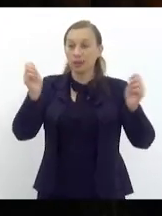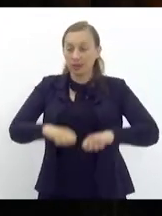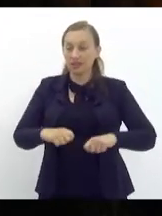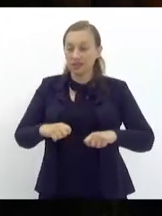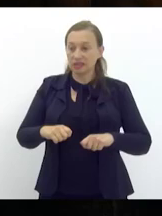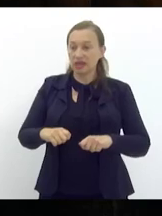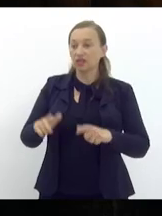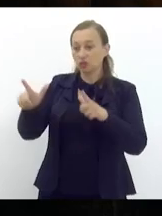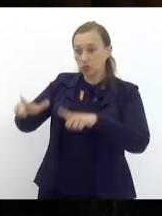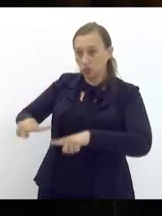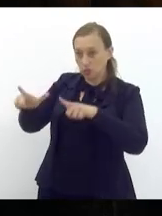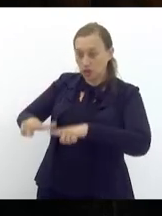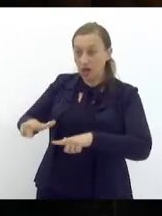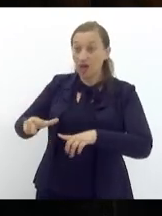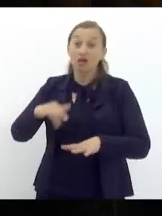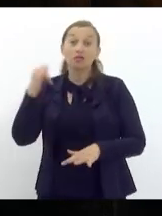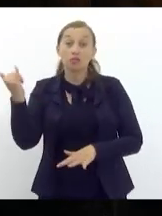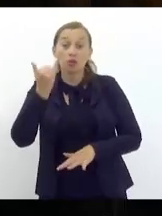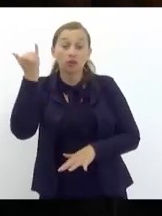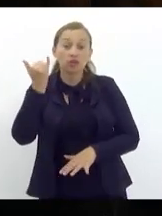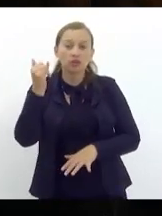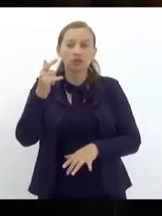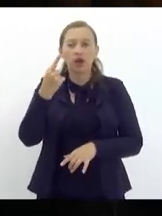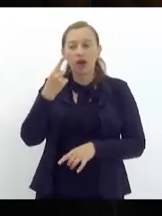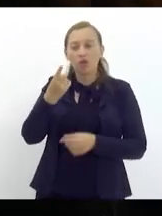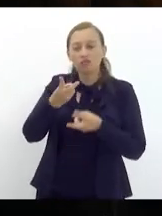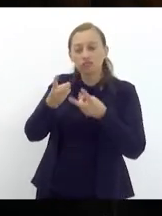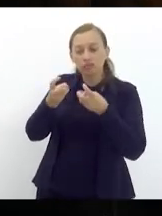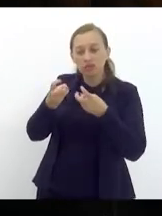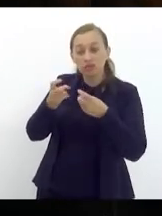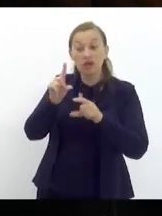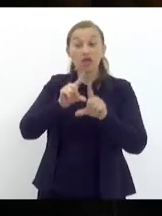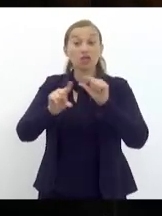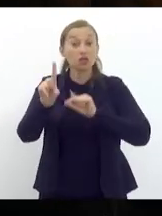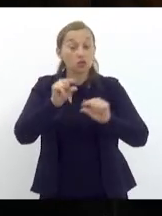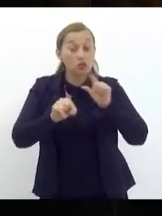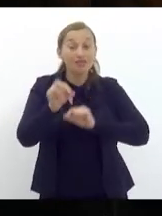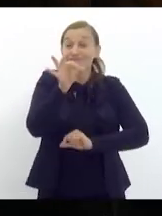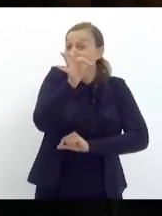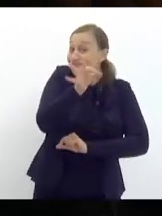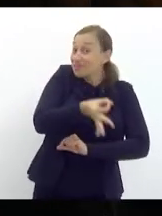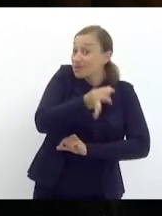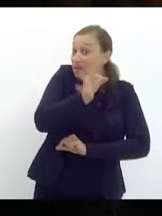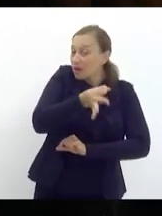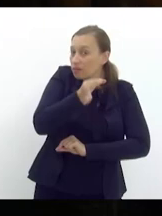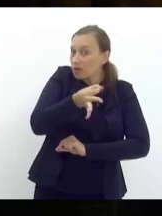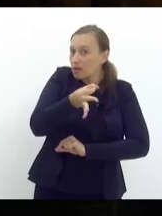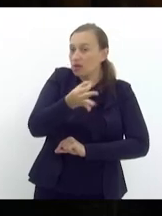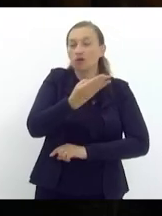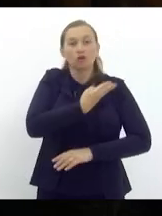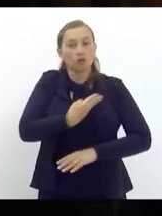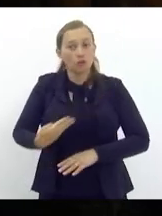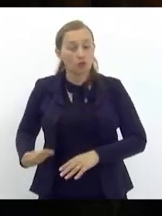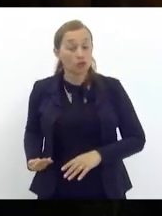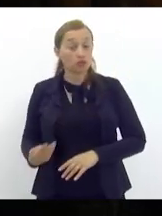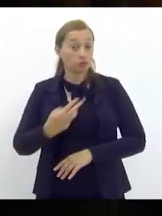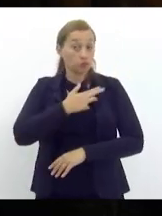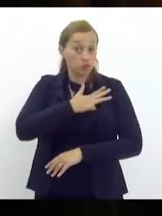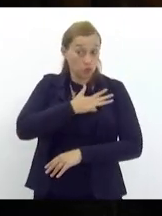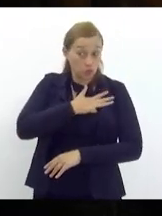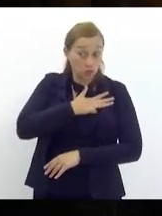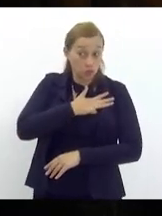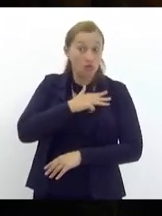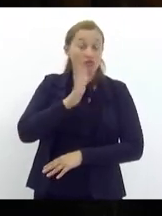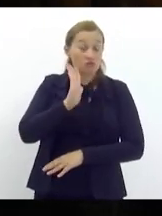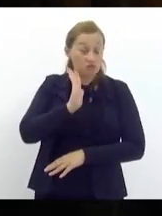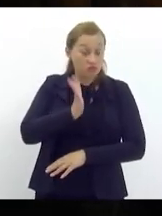questão importante a se decidir e urgentemente o governo do presidente Lula já está